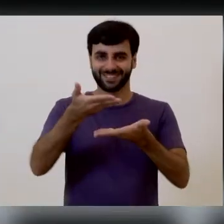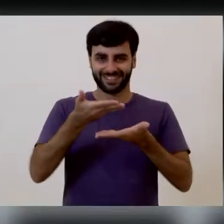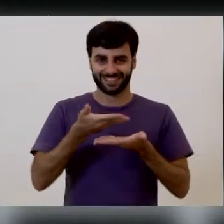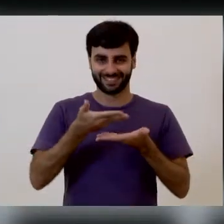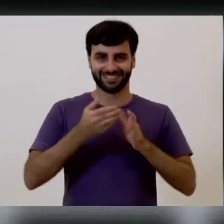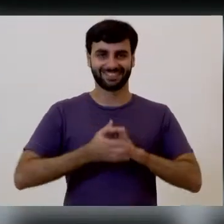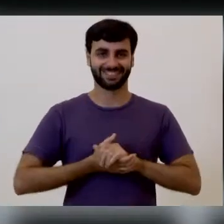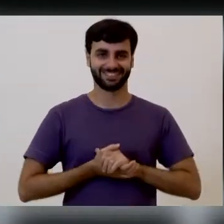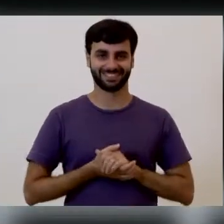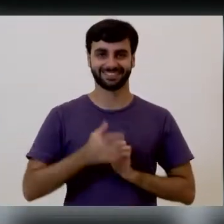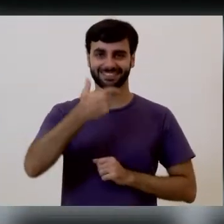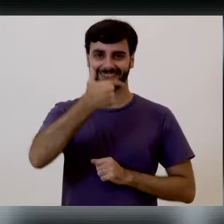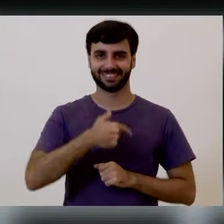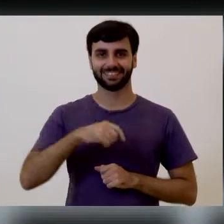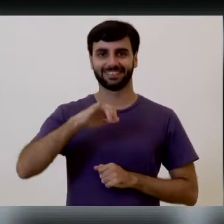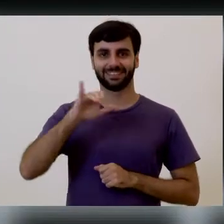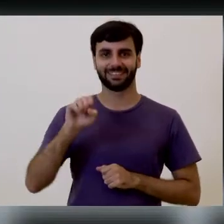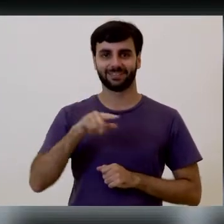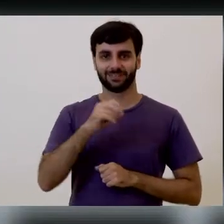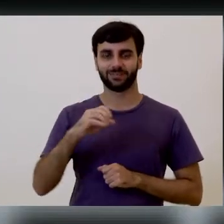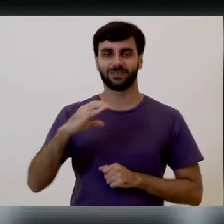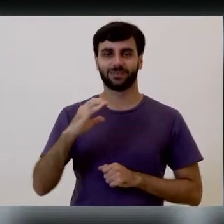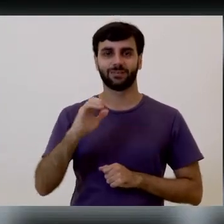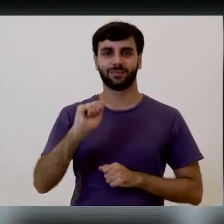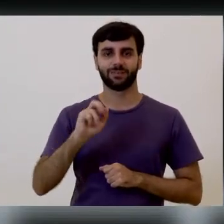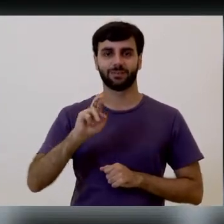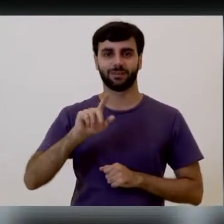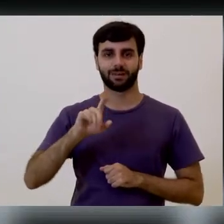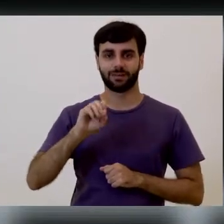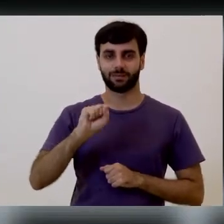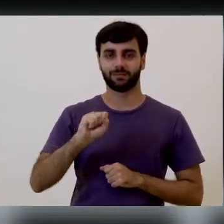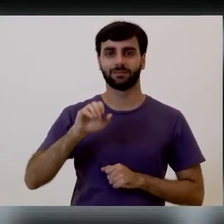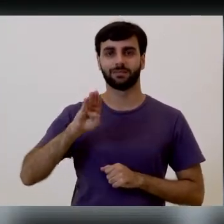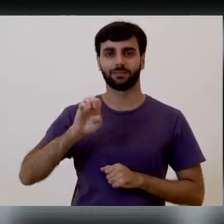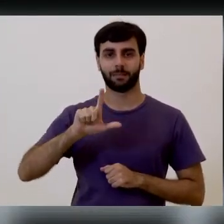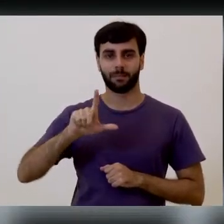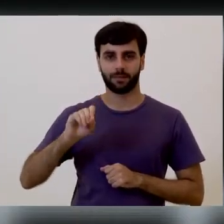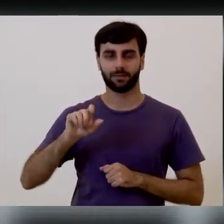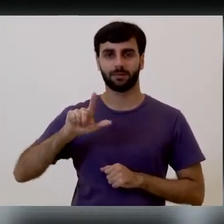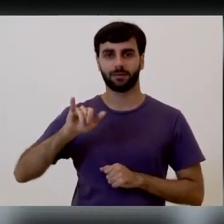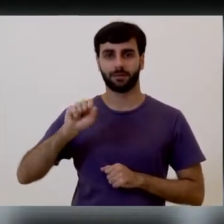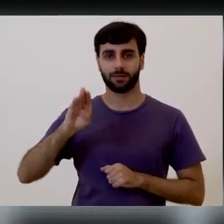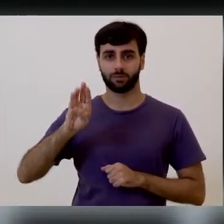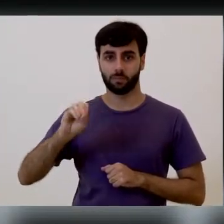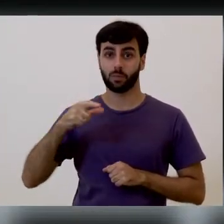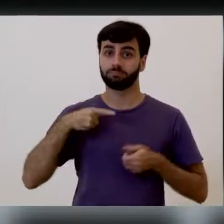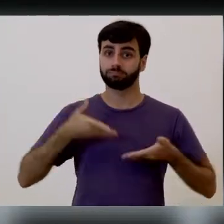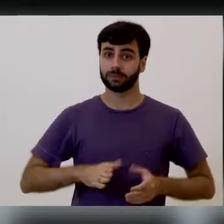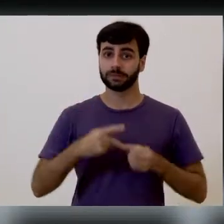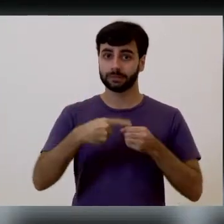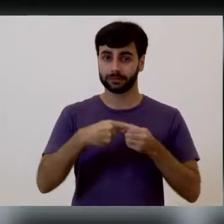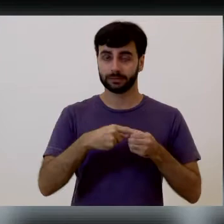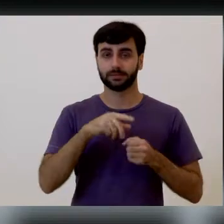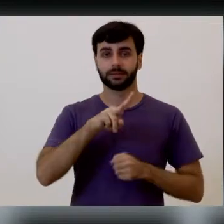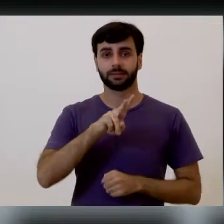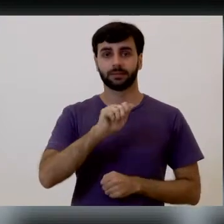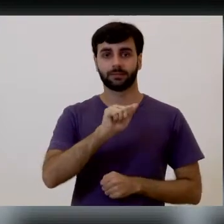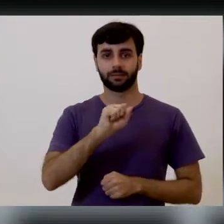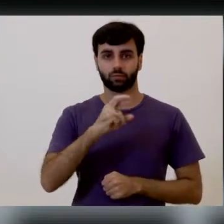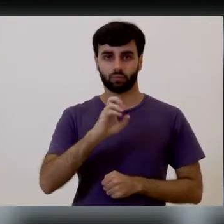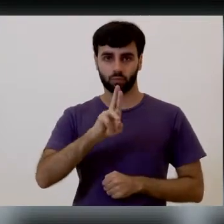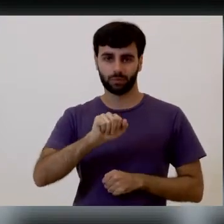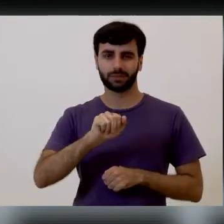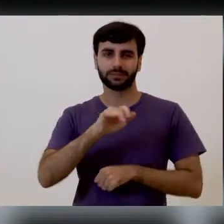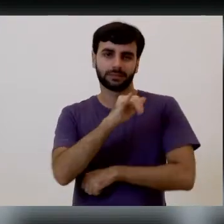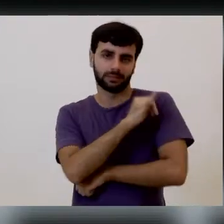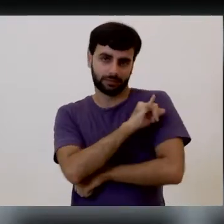Olá, sejam bem-vindos. Meu nome é João Carlos Belo Lisboa e sou natural de Ipiranga, no distrito da cidade de Vassouras, no